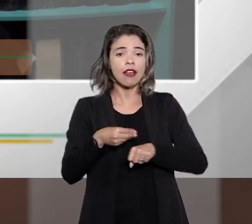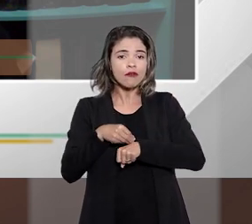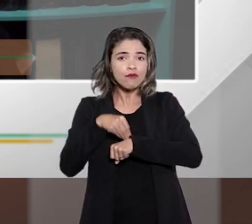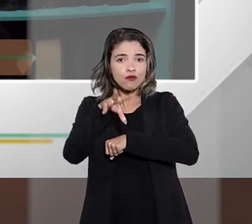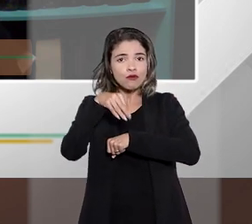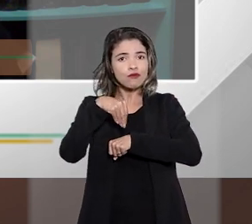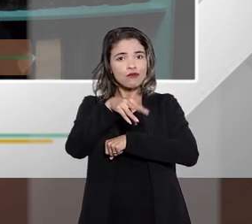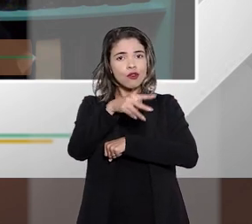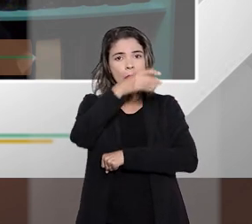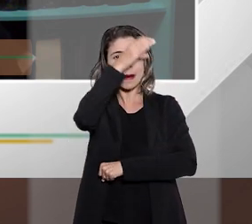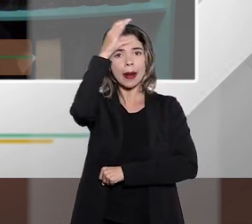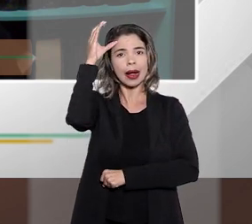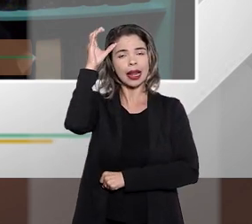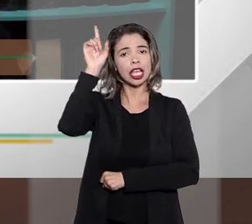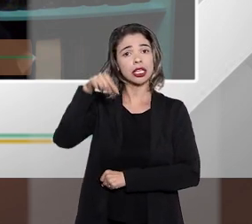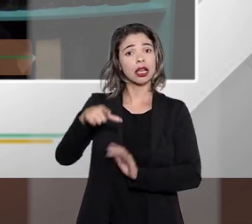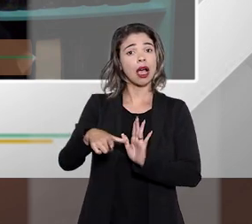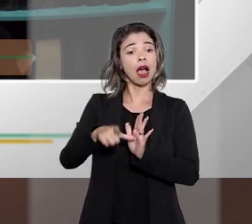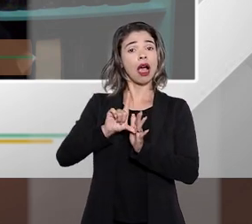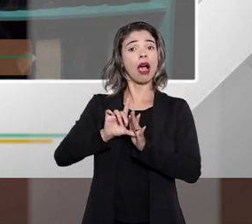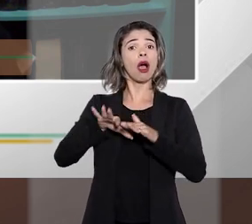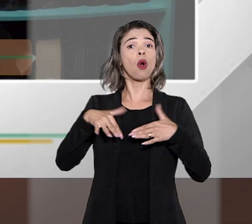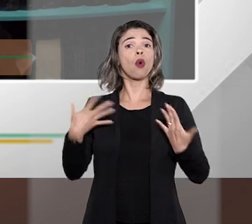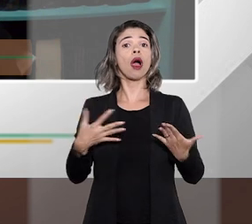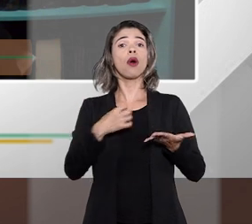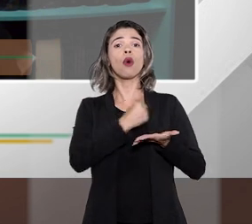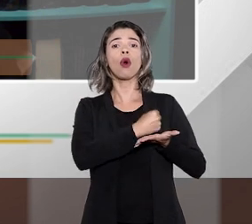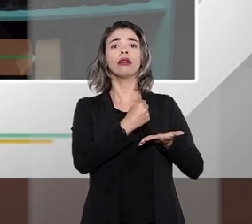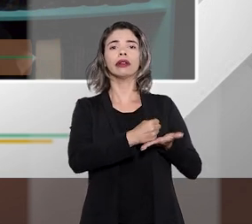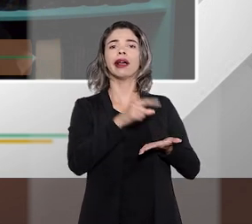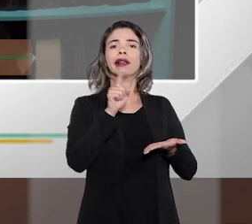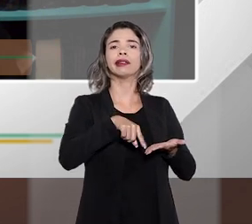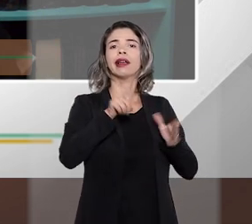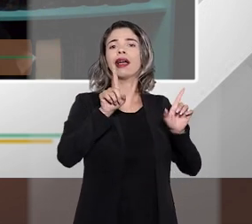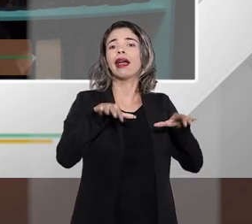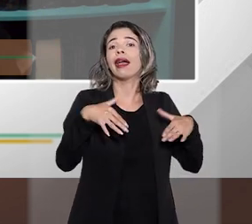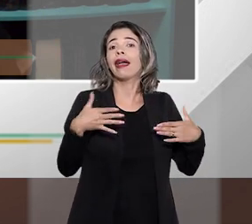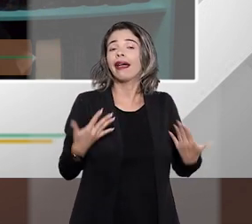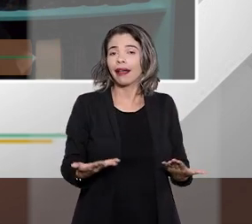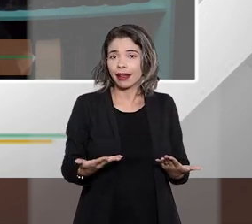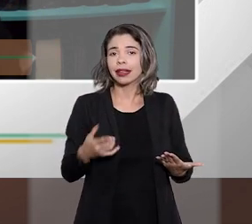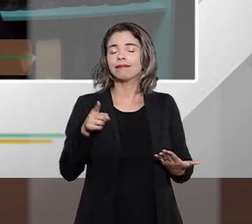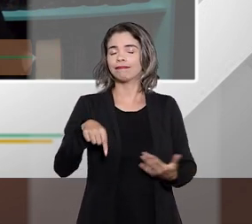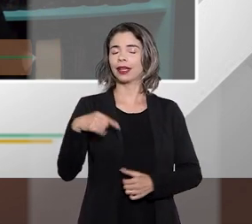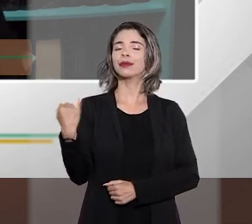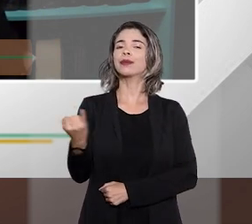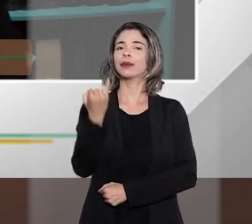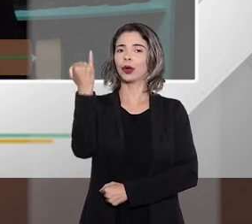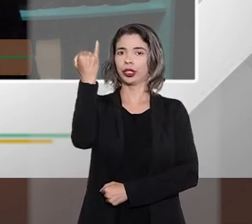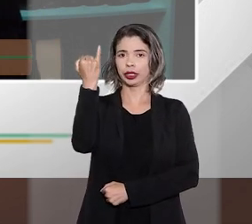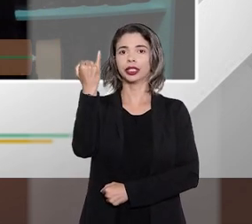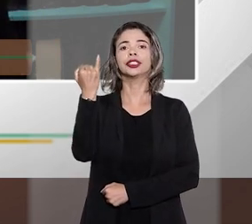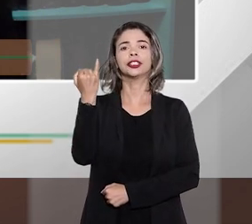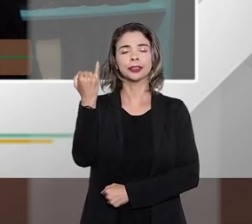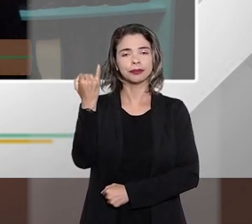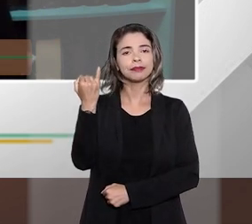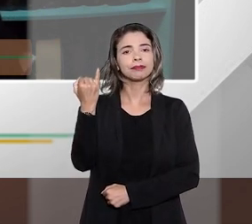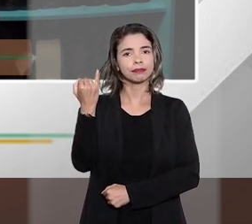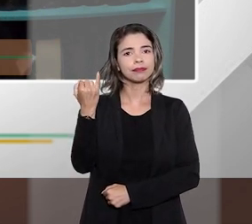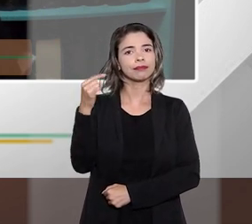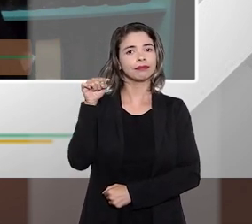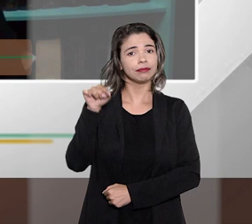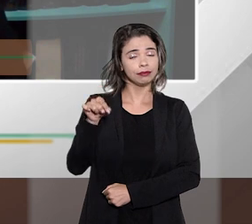consumidor prévio, inclusive, do próprio contrato, né? Isso é muito importante, né? Porque...